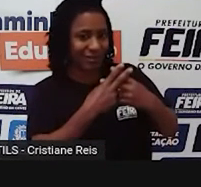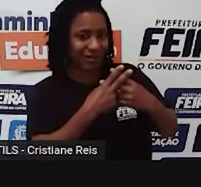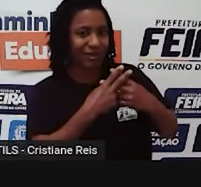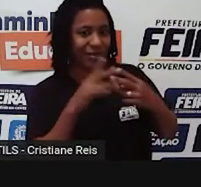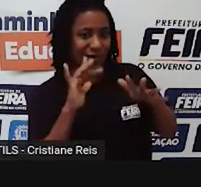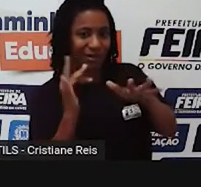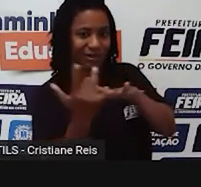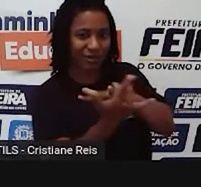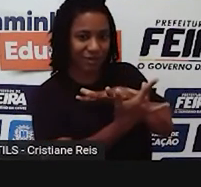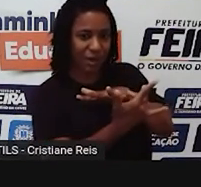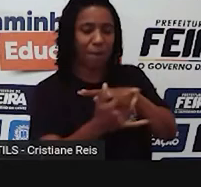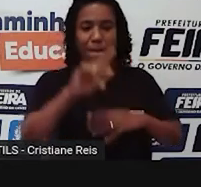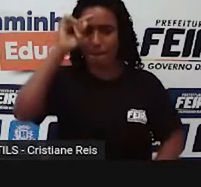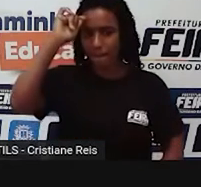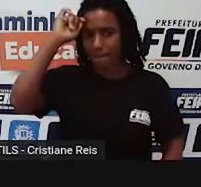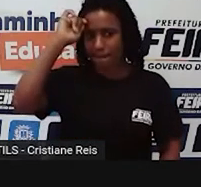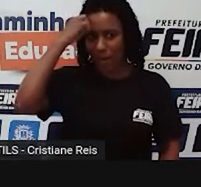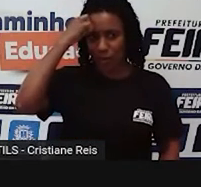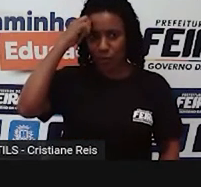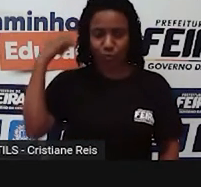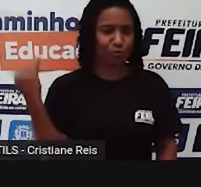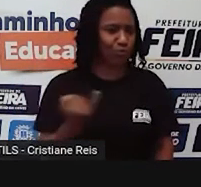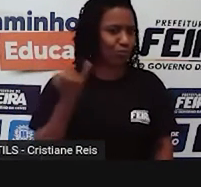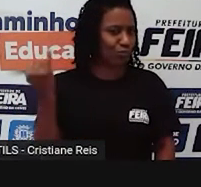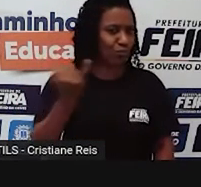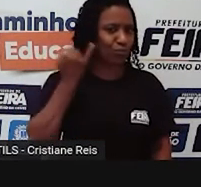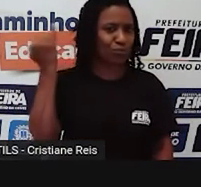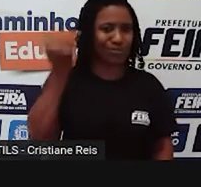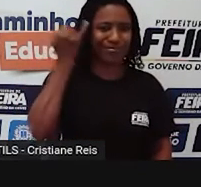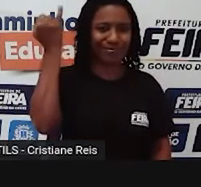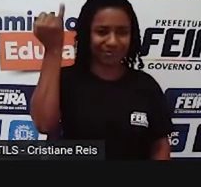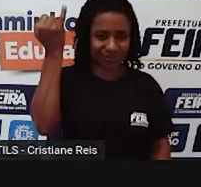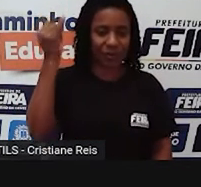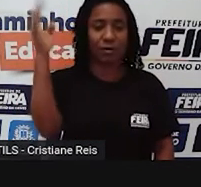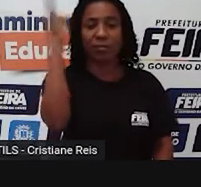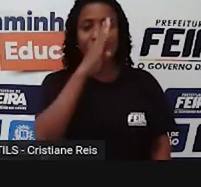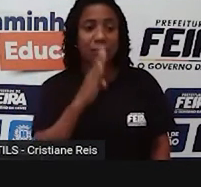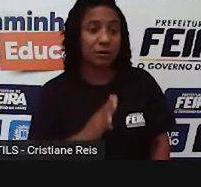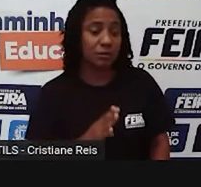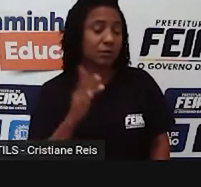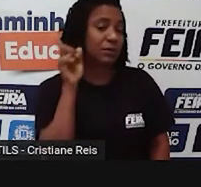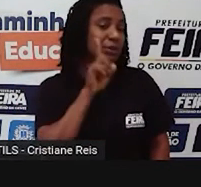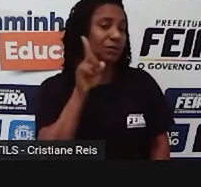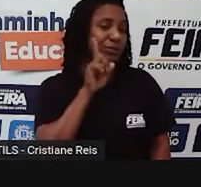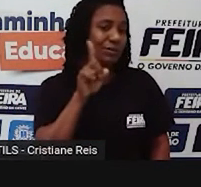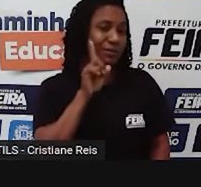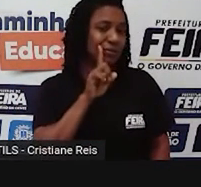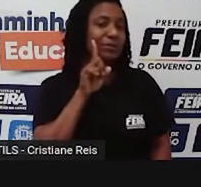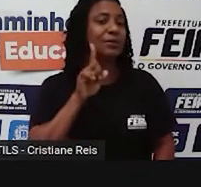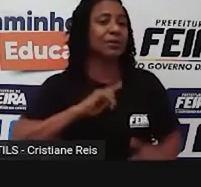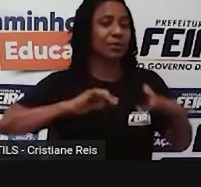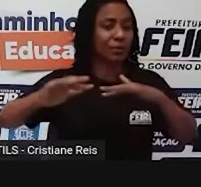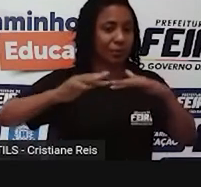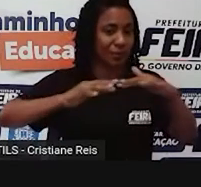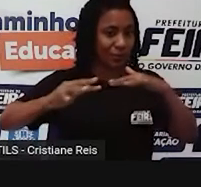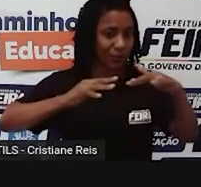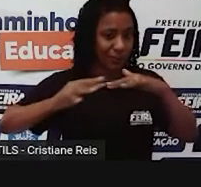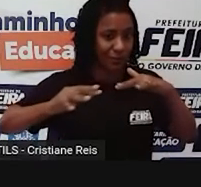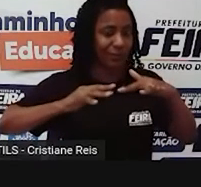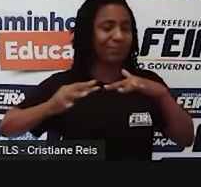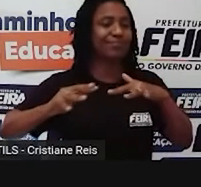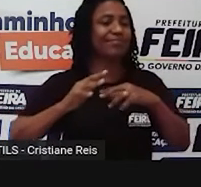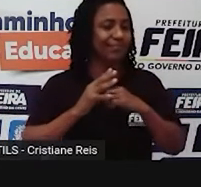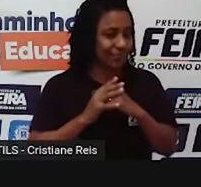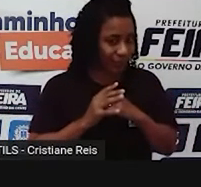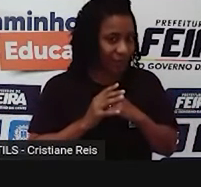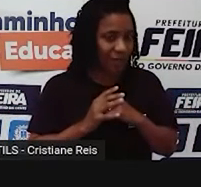existe muitas vezes em muitos países como o Brasil, como os Estados Unidos, uma ação desproporcional